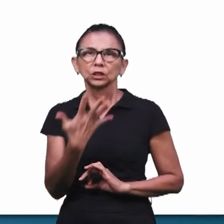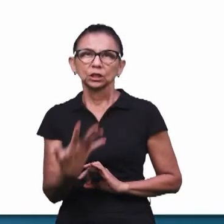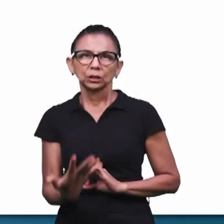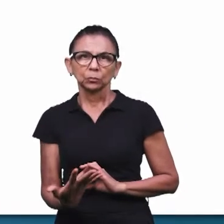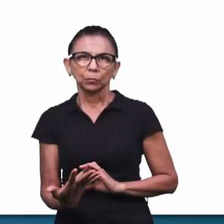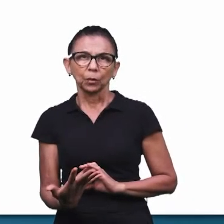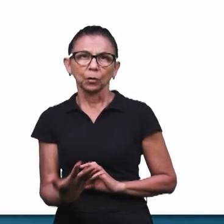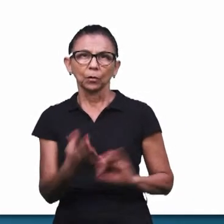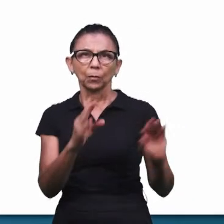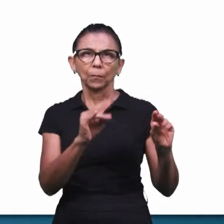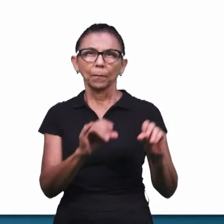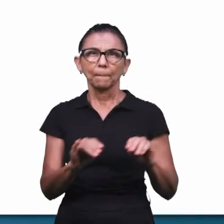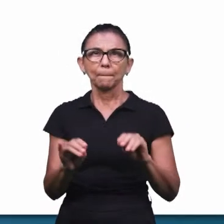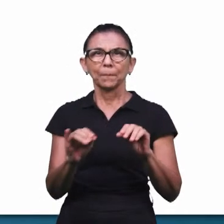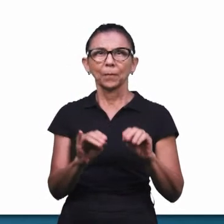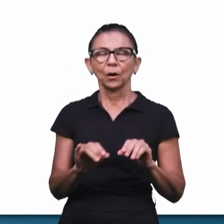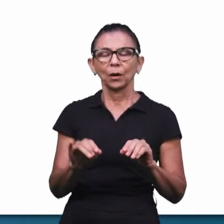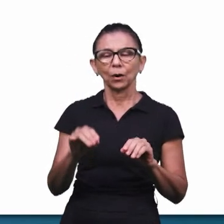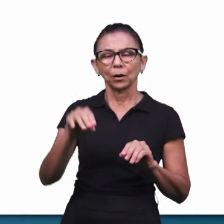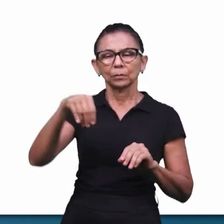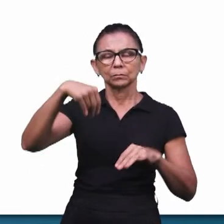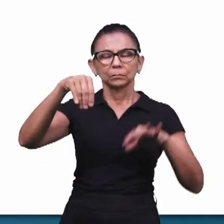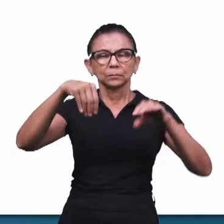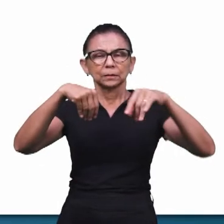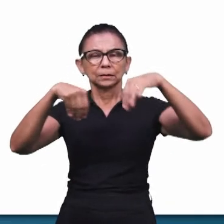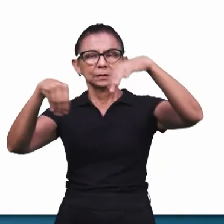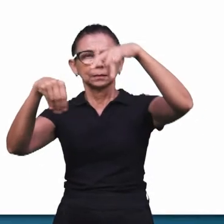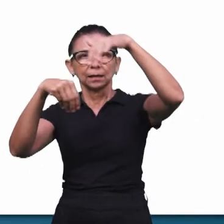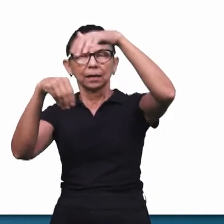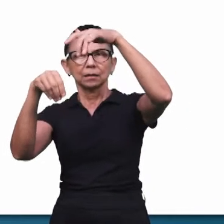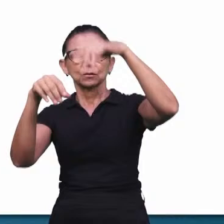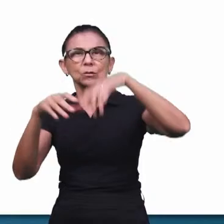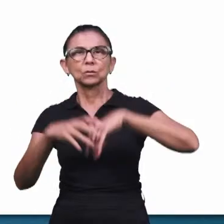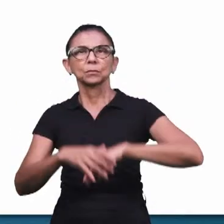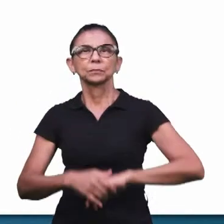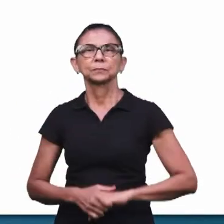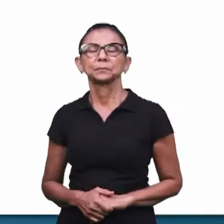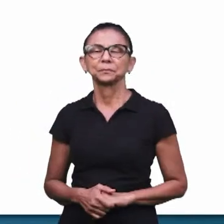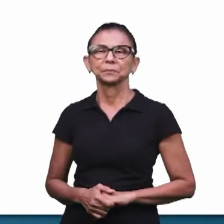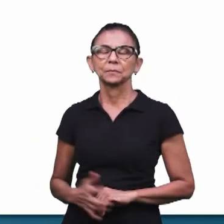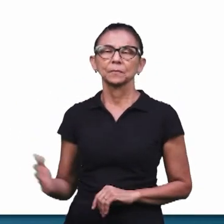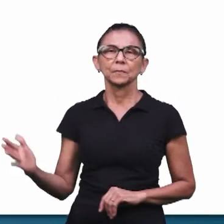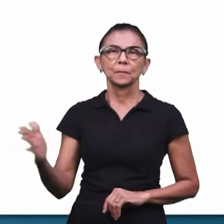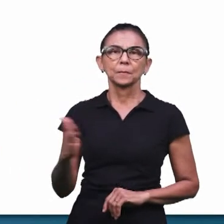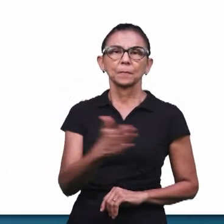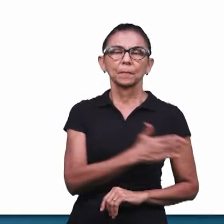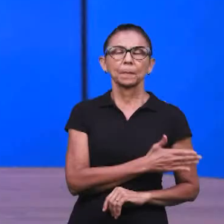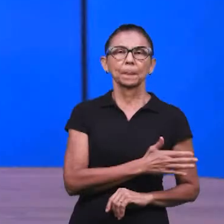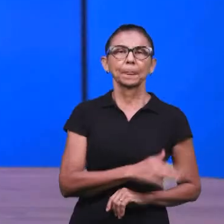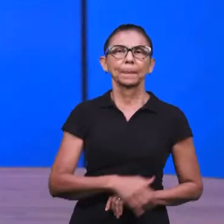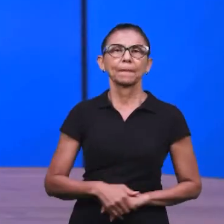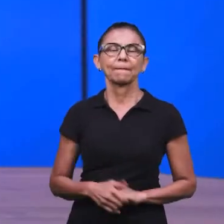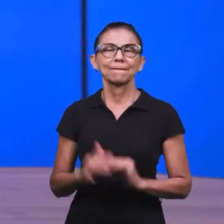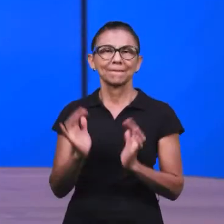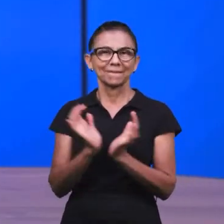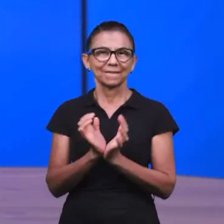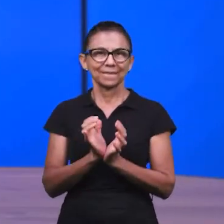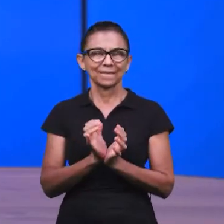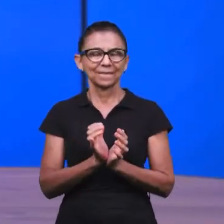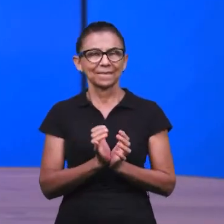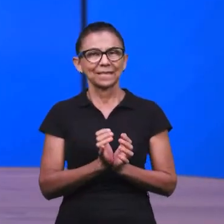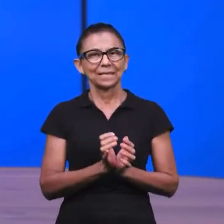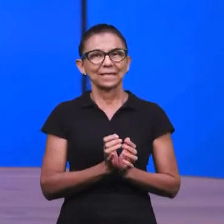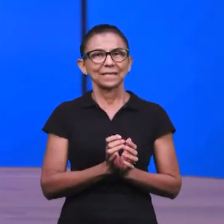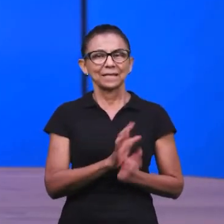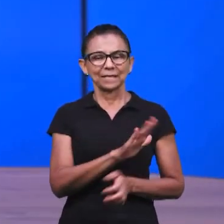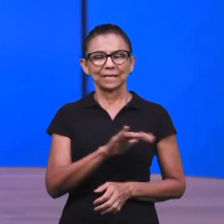pergunta foi dividida em três partes. E vamos ver, então, as respostas, porque nós vamos, primeiramente, ao grupo de crianças lá do estado do Rio de